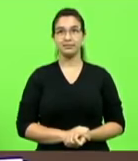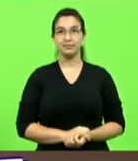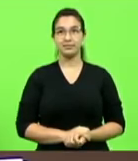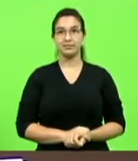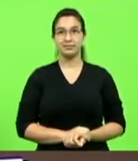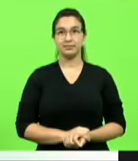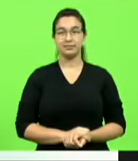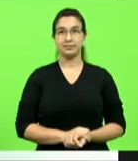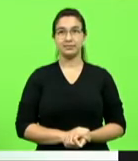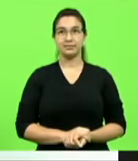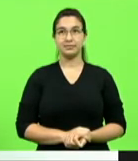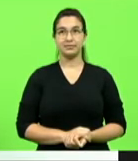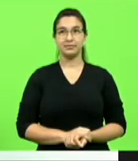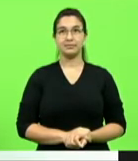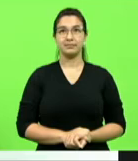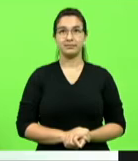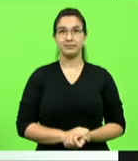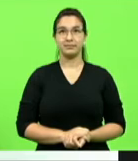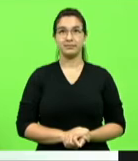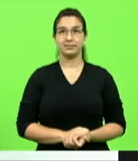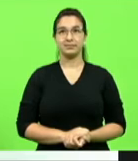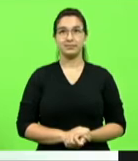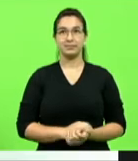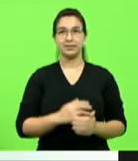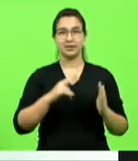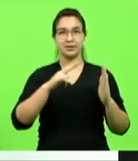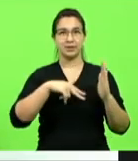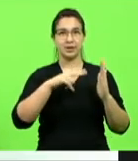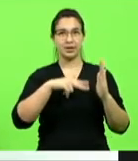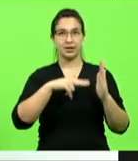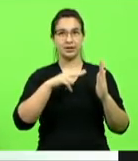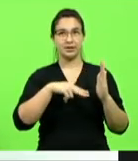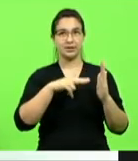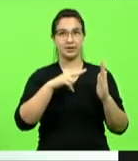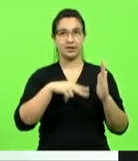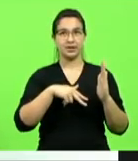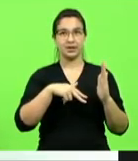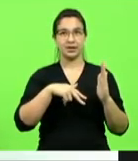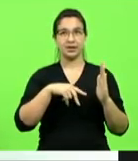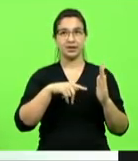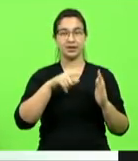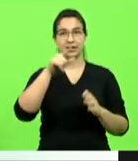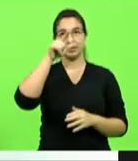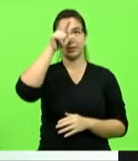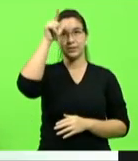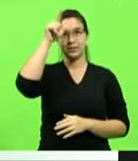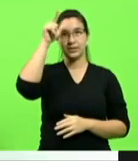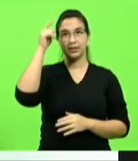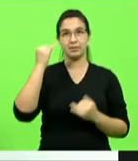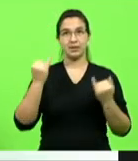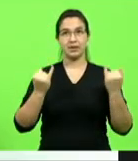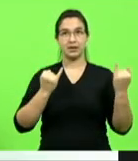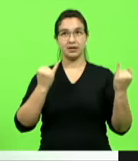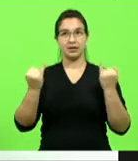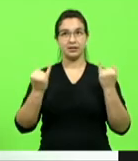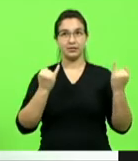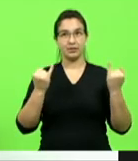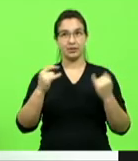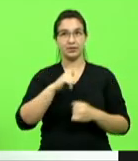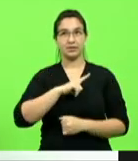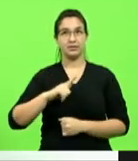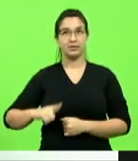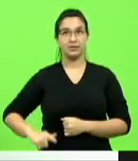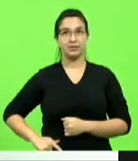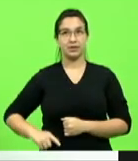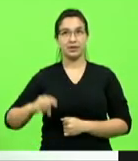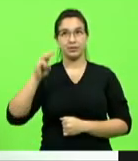eu estava lendo aqui deputado lima eu estava lendo aqui a informação que o governador carlos moisés